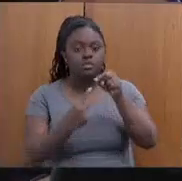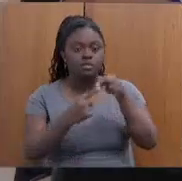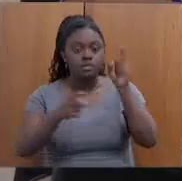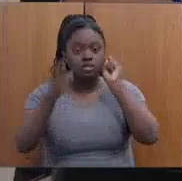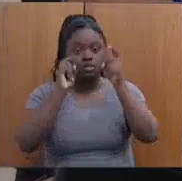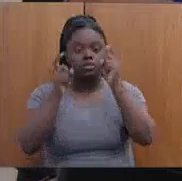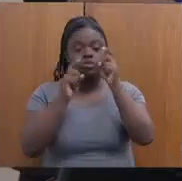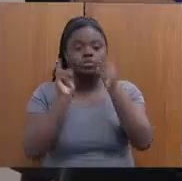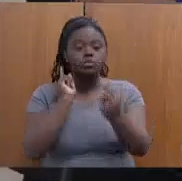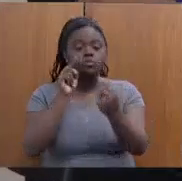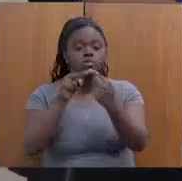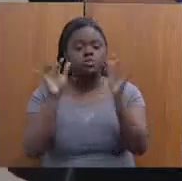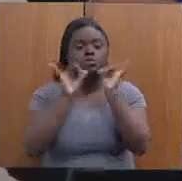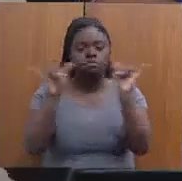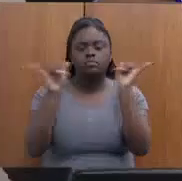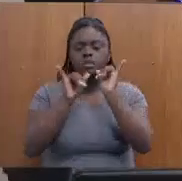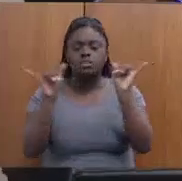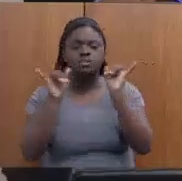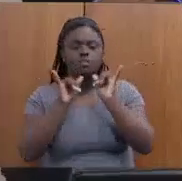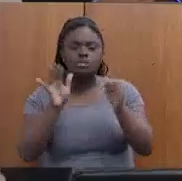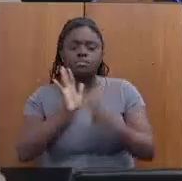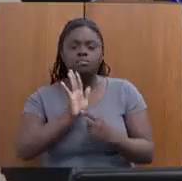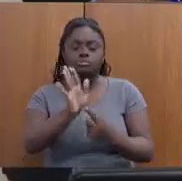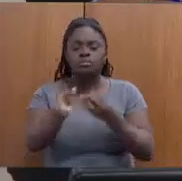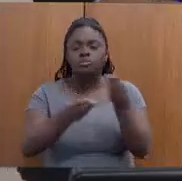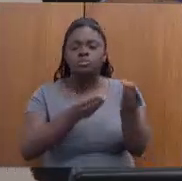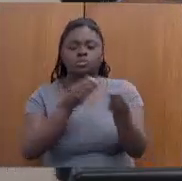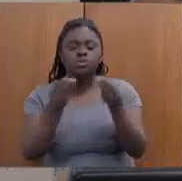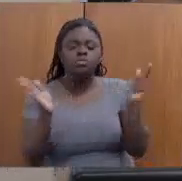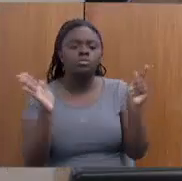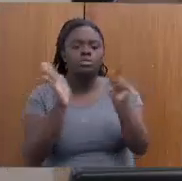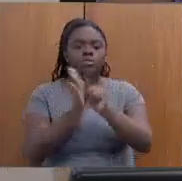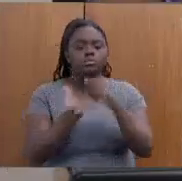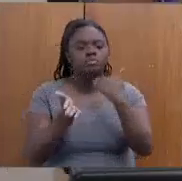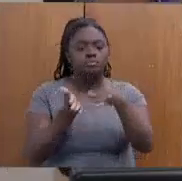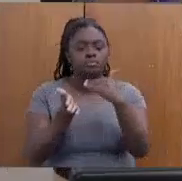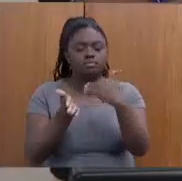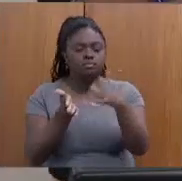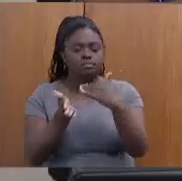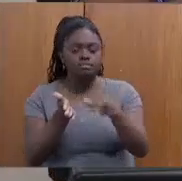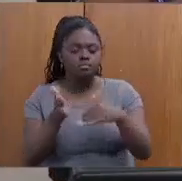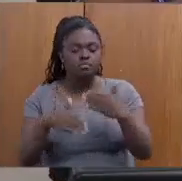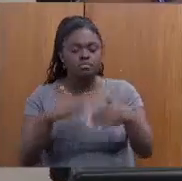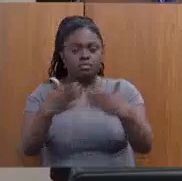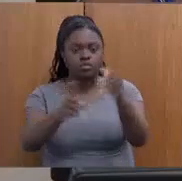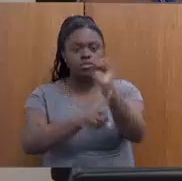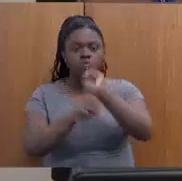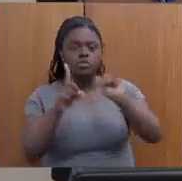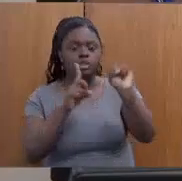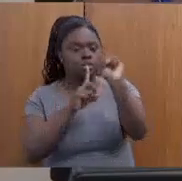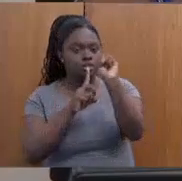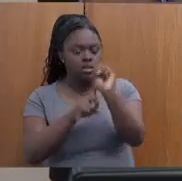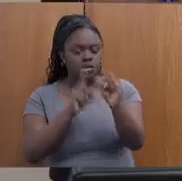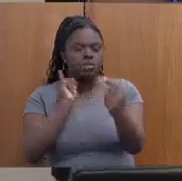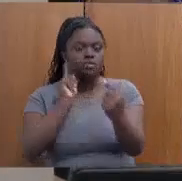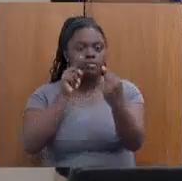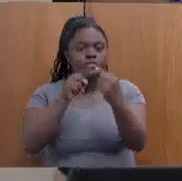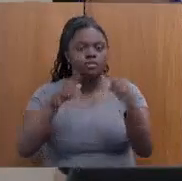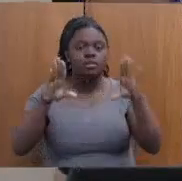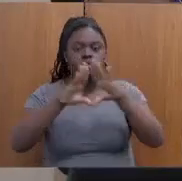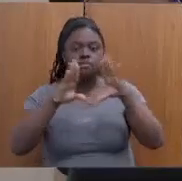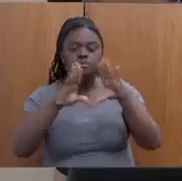destina a prestar informações sobre a gestão da Secretaria de Estado e Desenvolvimento Social no âmbito da Assembleia